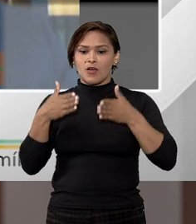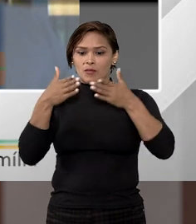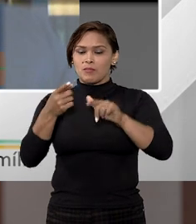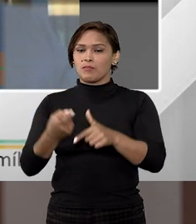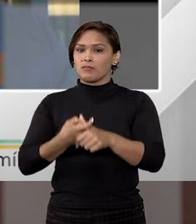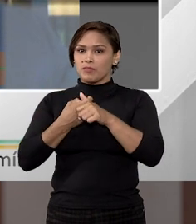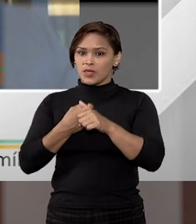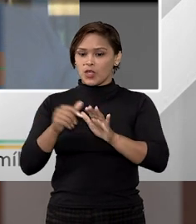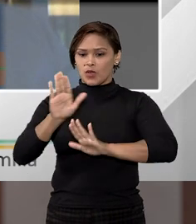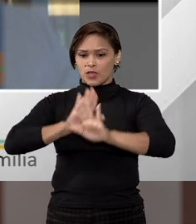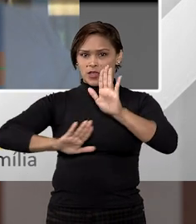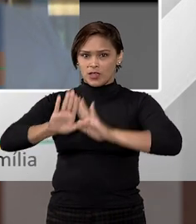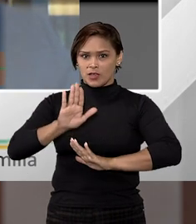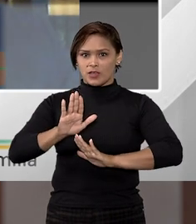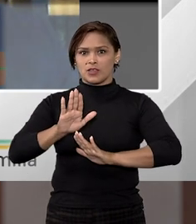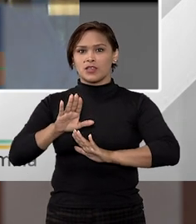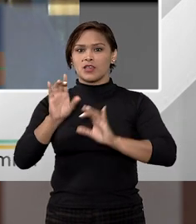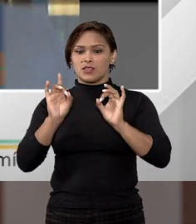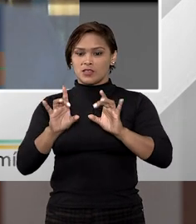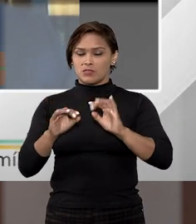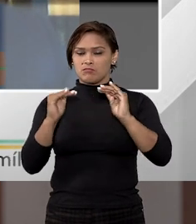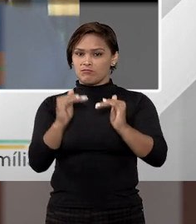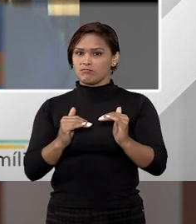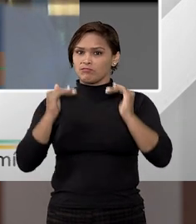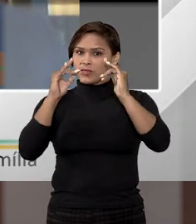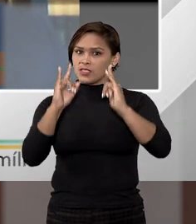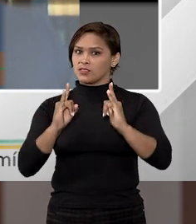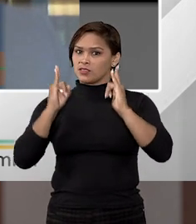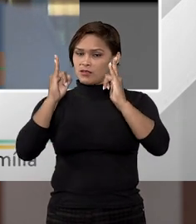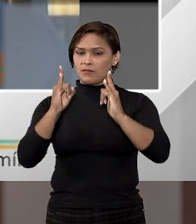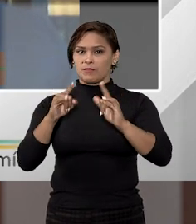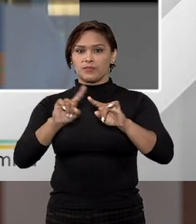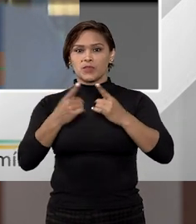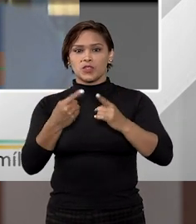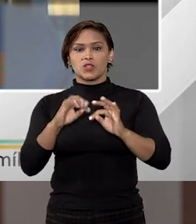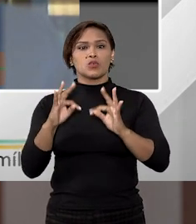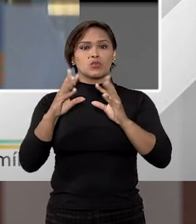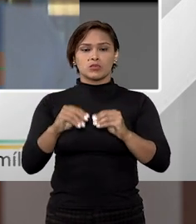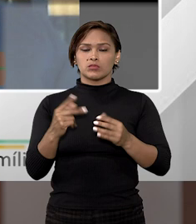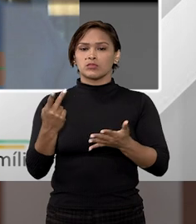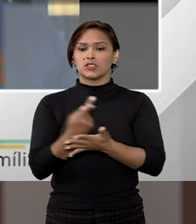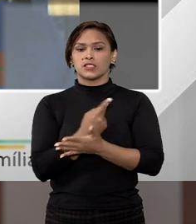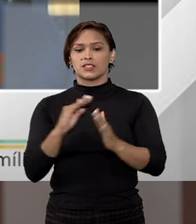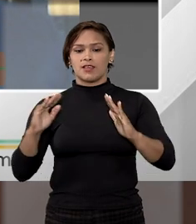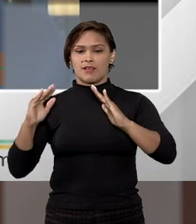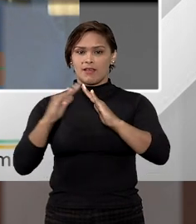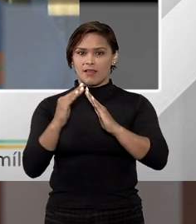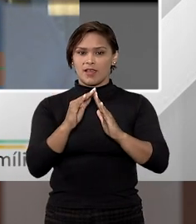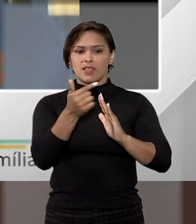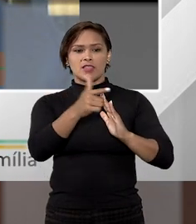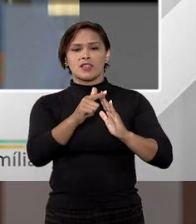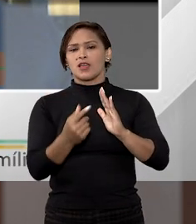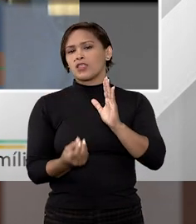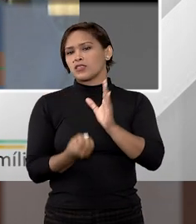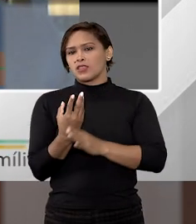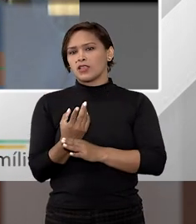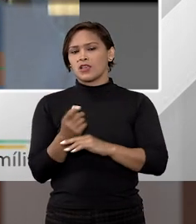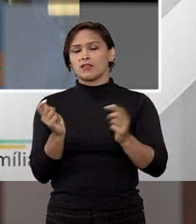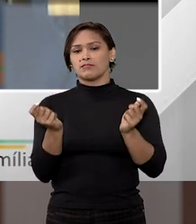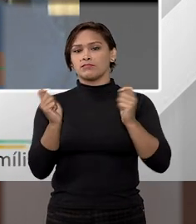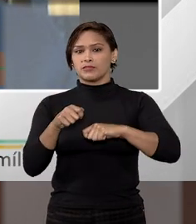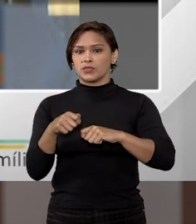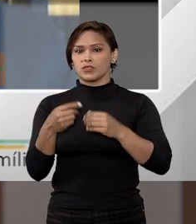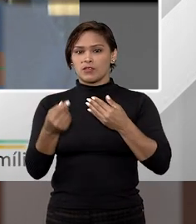objeto de penhora resguardada em empenhorabilidade da parte residencial que é em cima. Contudo, se esse imóvel não tiver uma natureza que